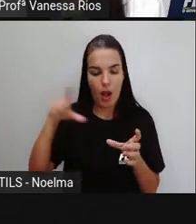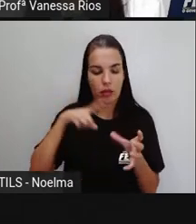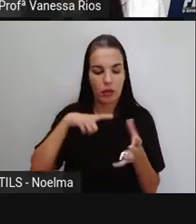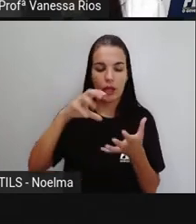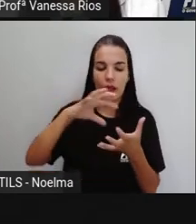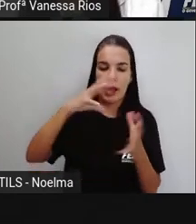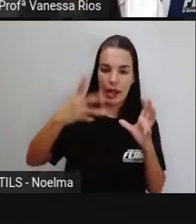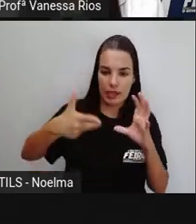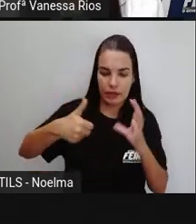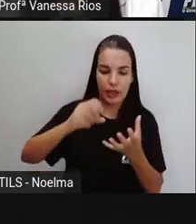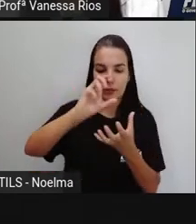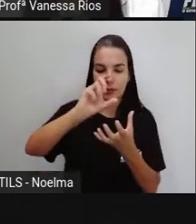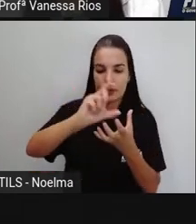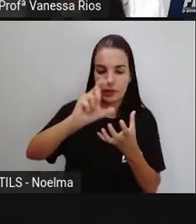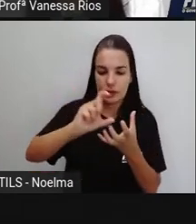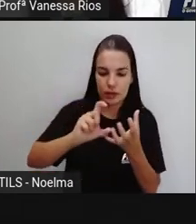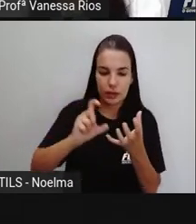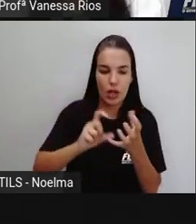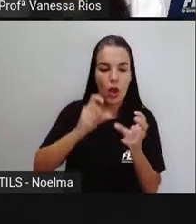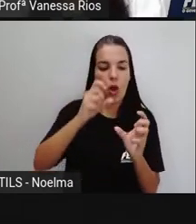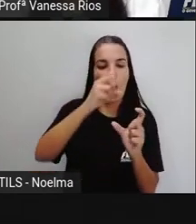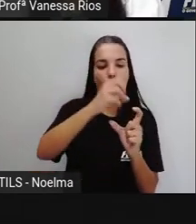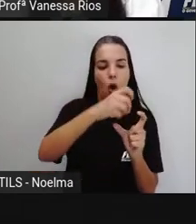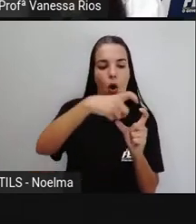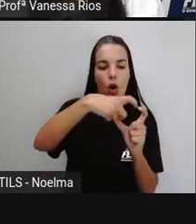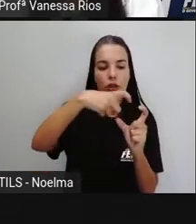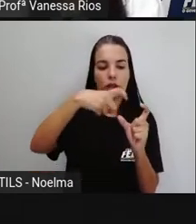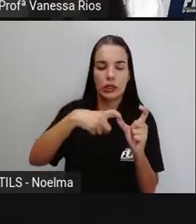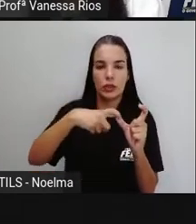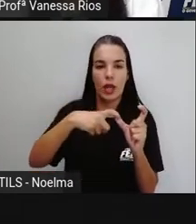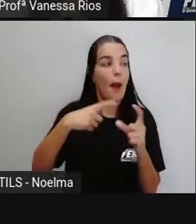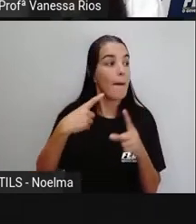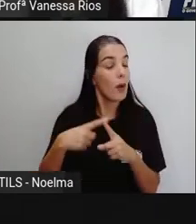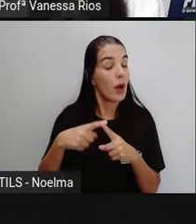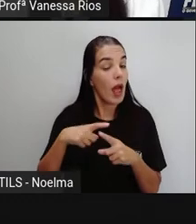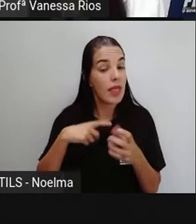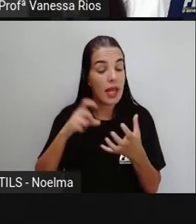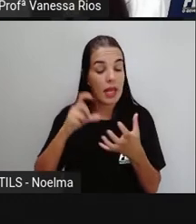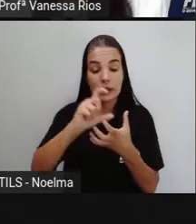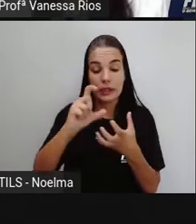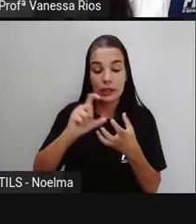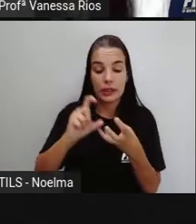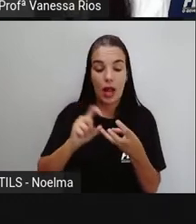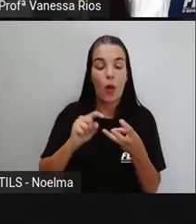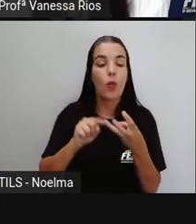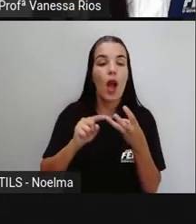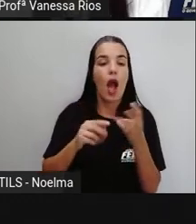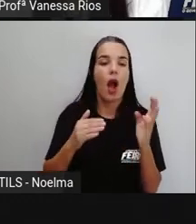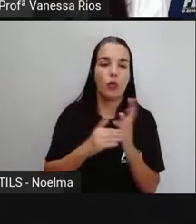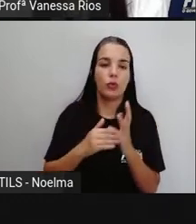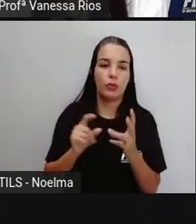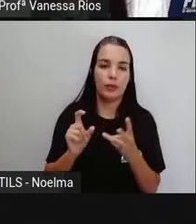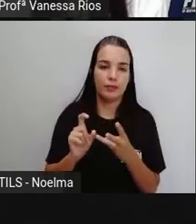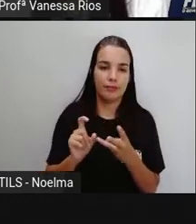classificados como oxítonas. Porque tem como sílaba tônica a última sílaba.